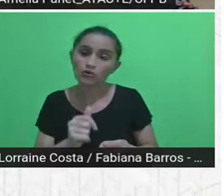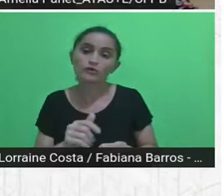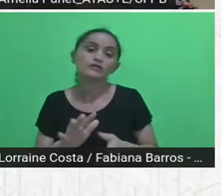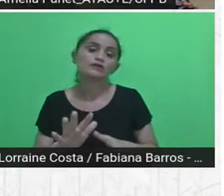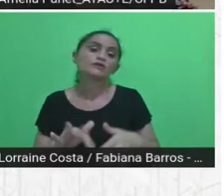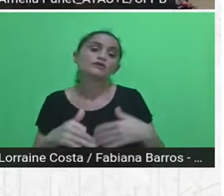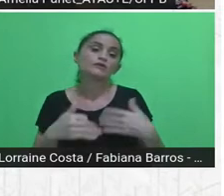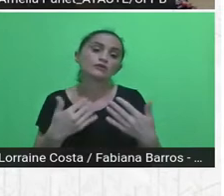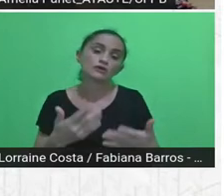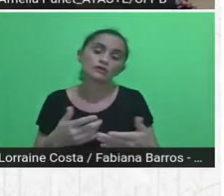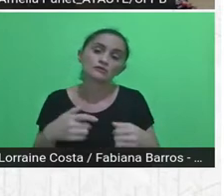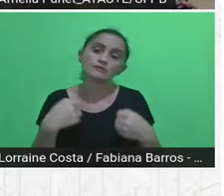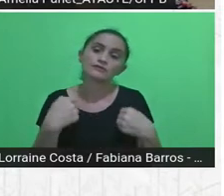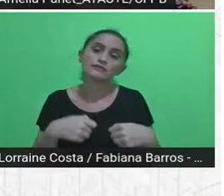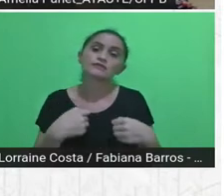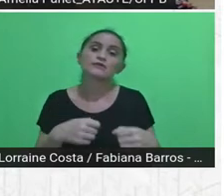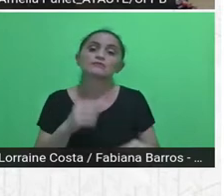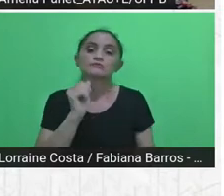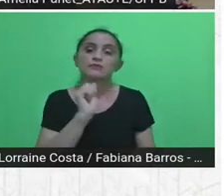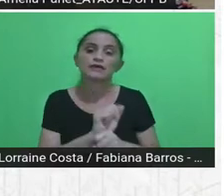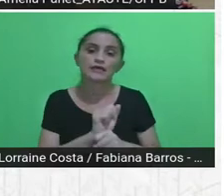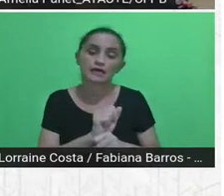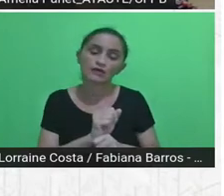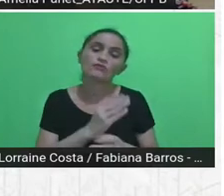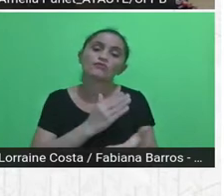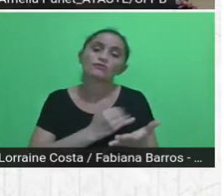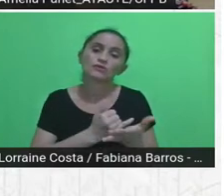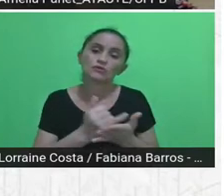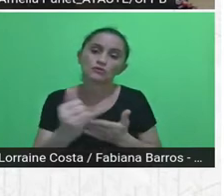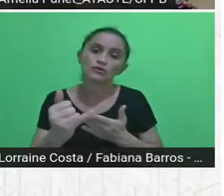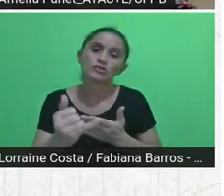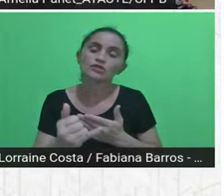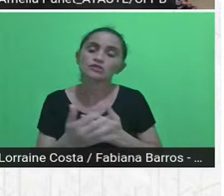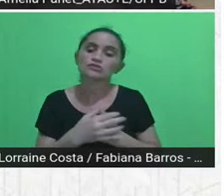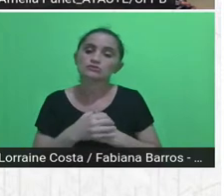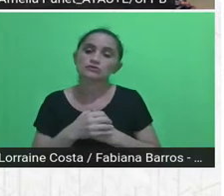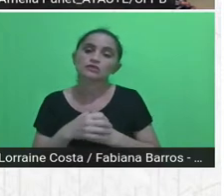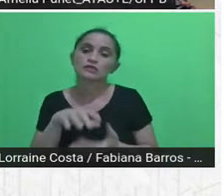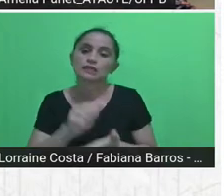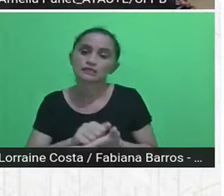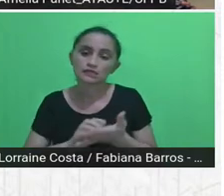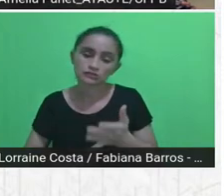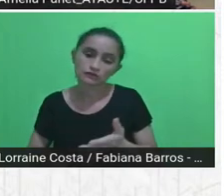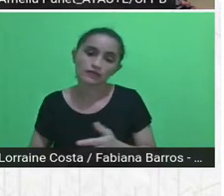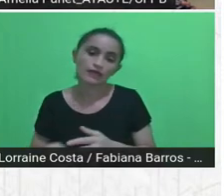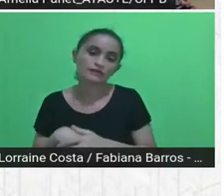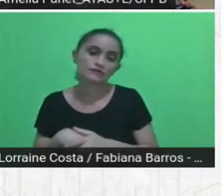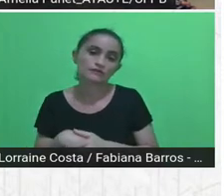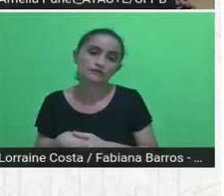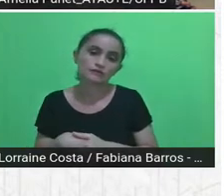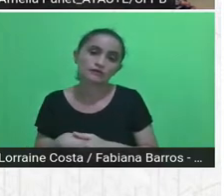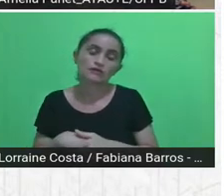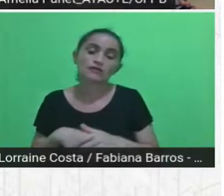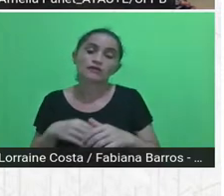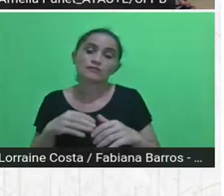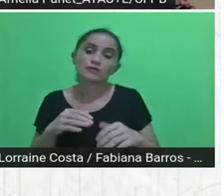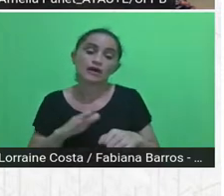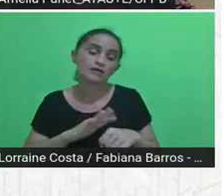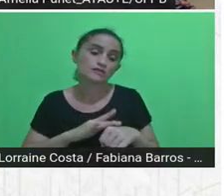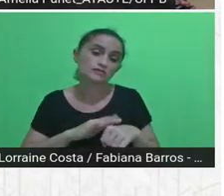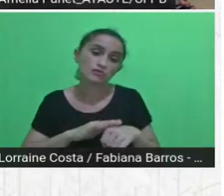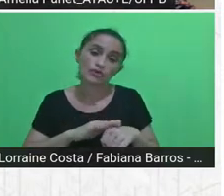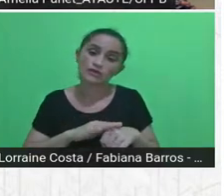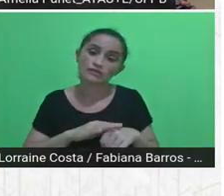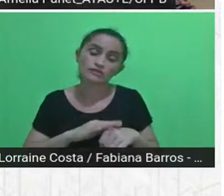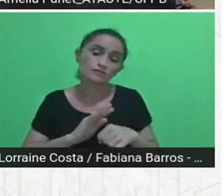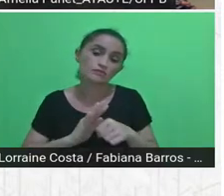nossas atividades, e com a continuidade da pandemia, nós